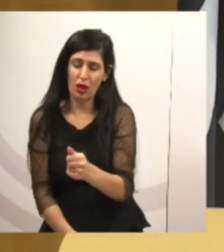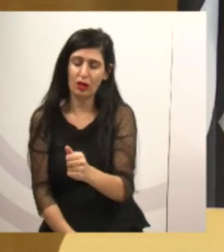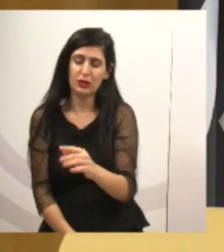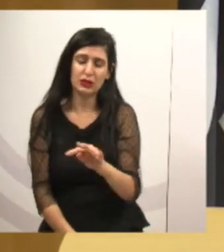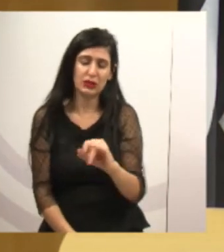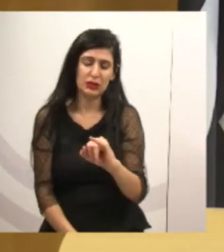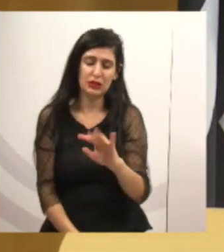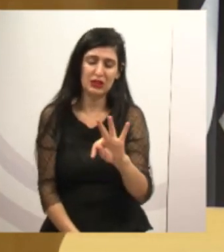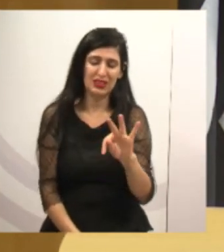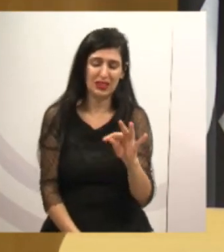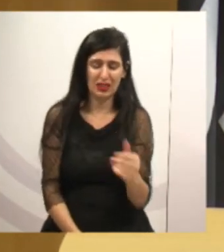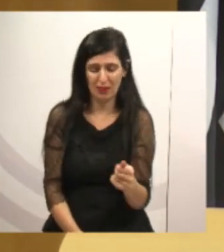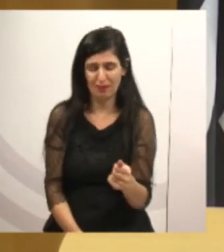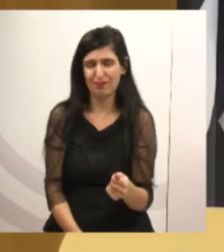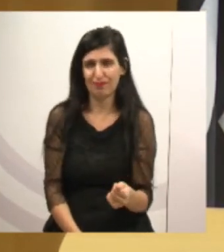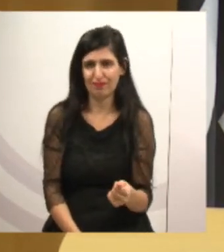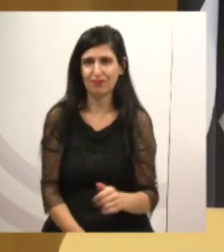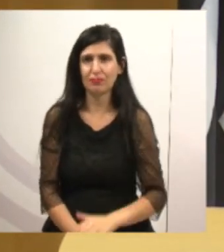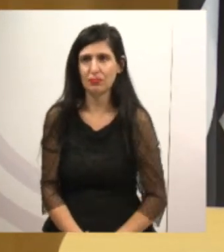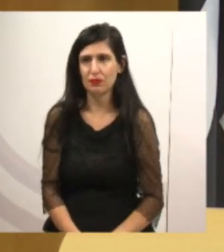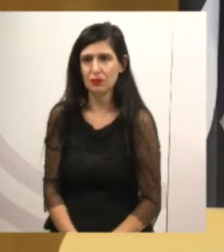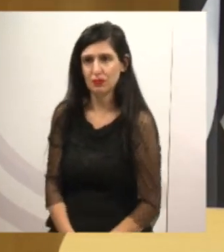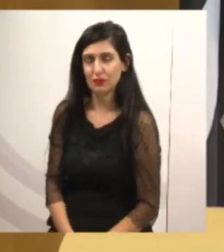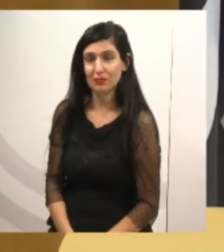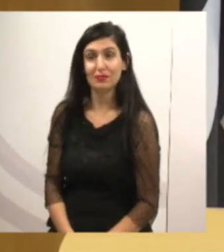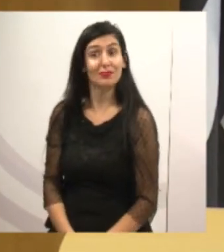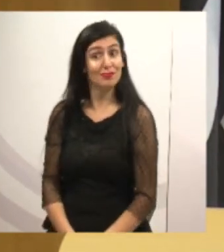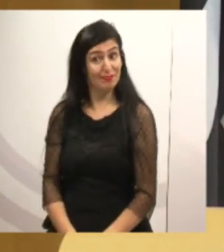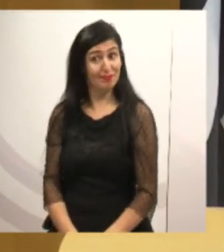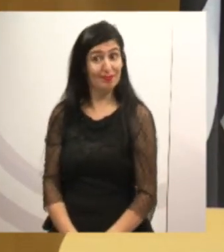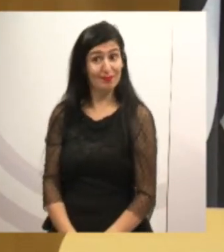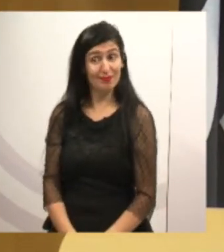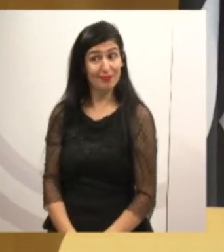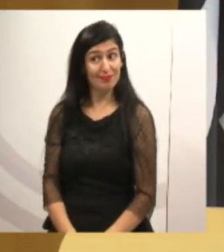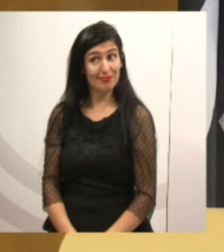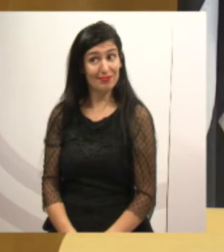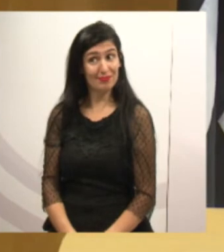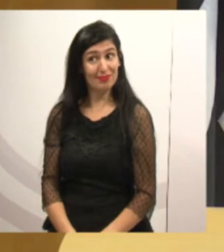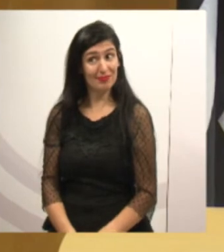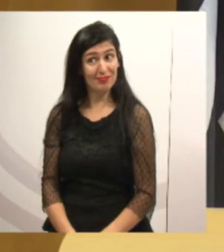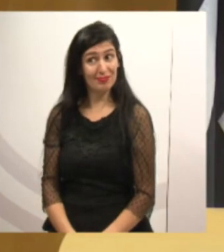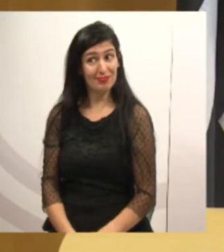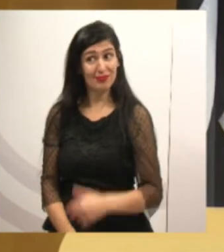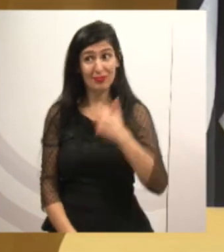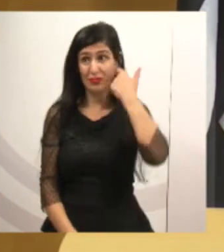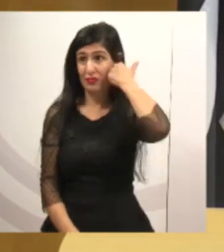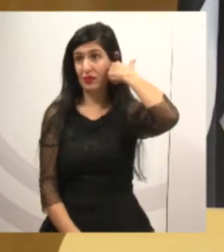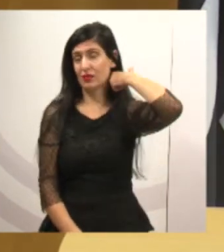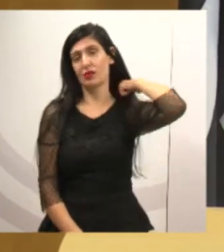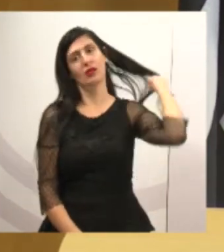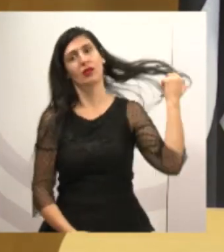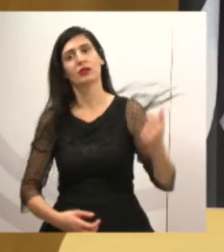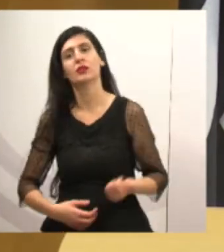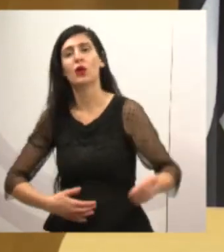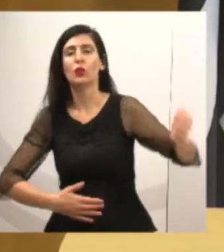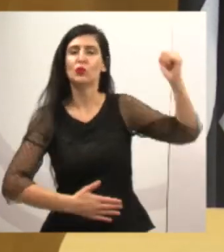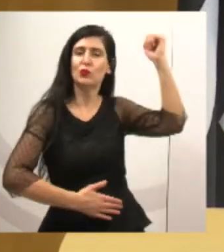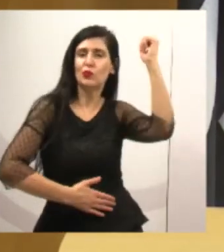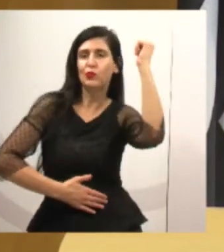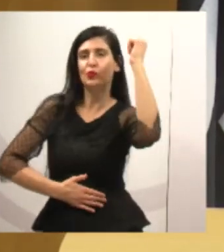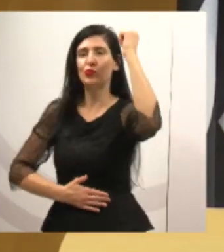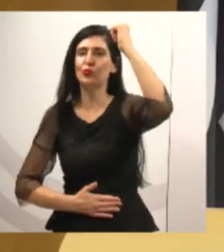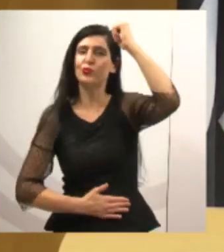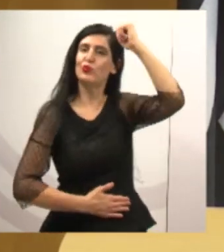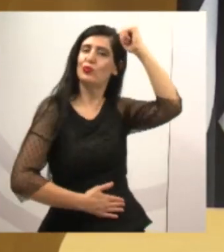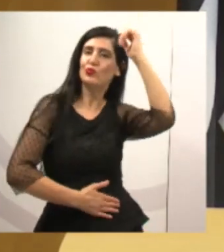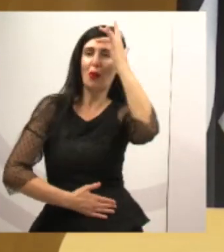dificuldade, e sem dúvida, esse baile que vai ter lá com essa arrecadação de alimentos